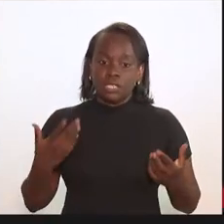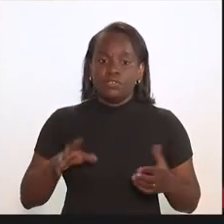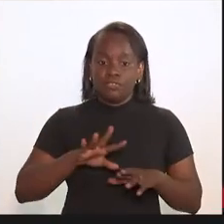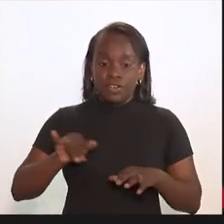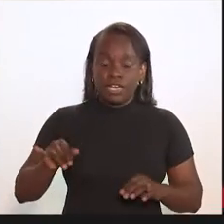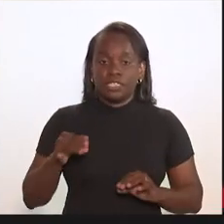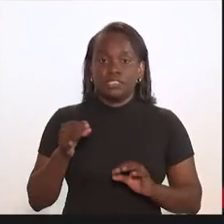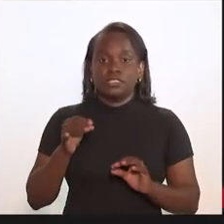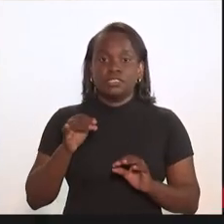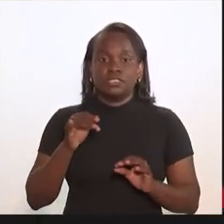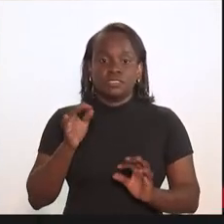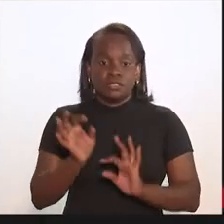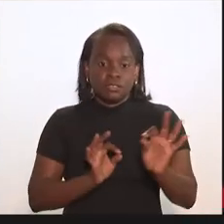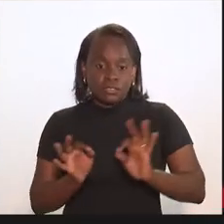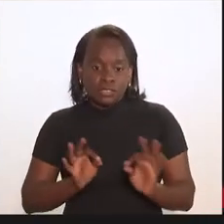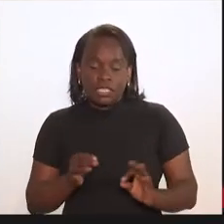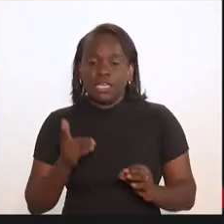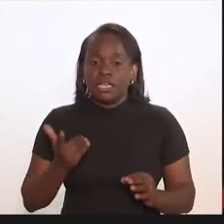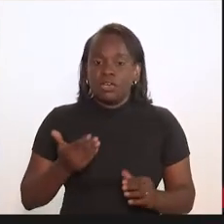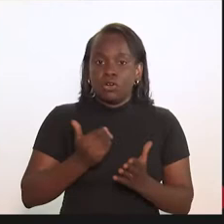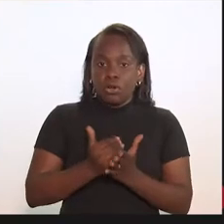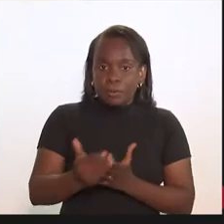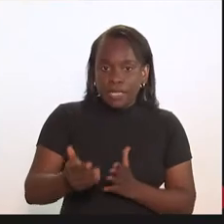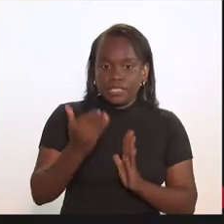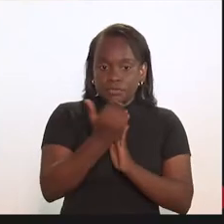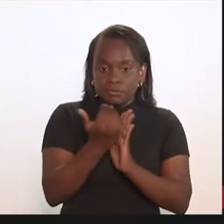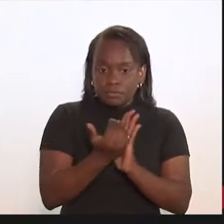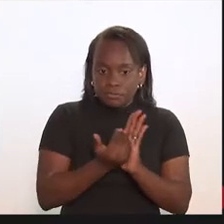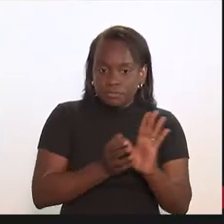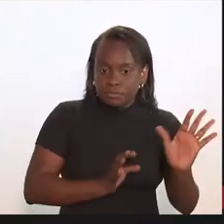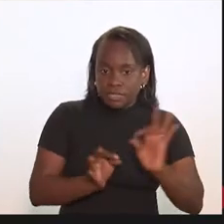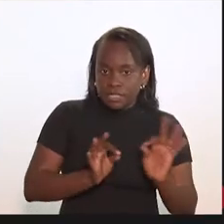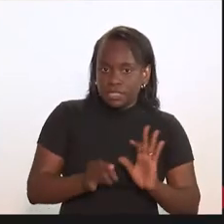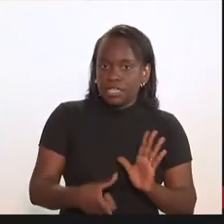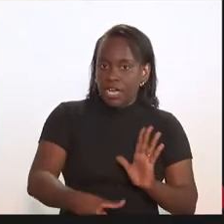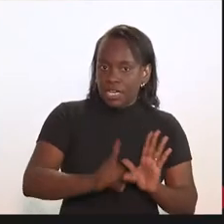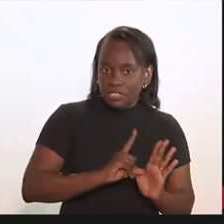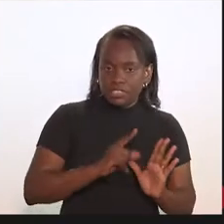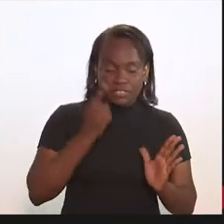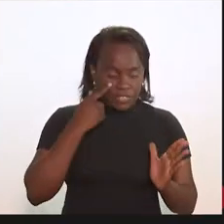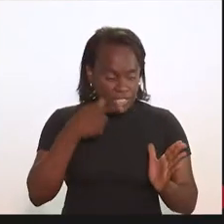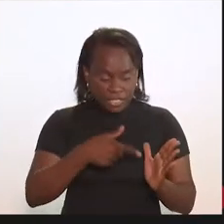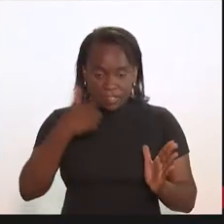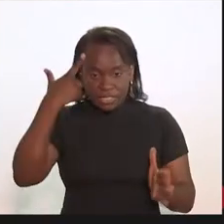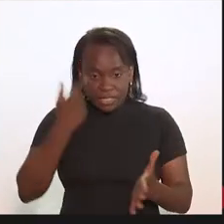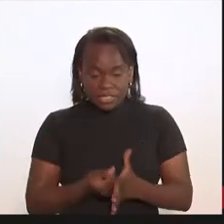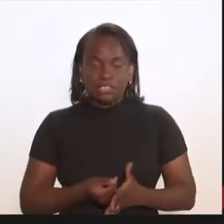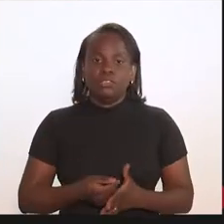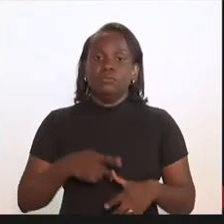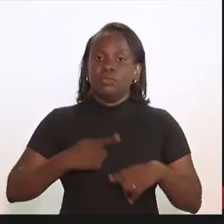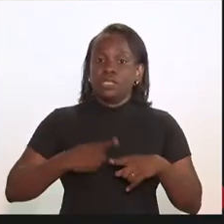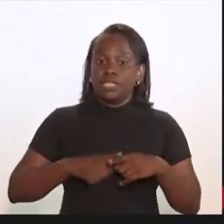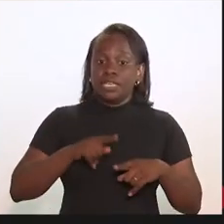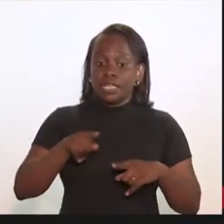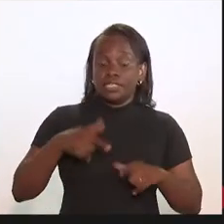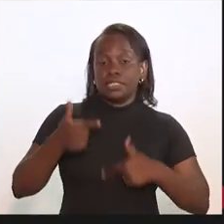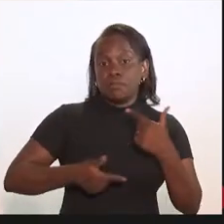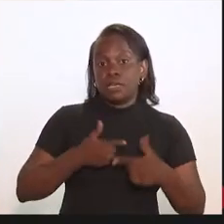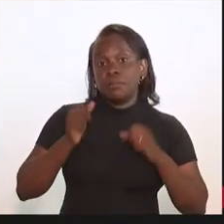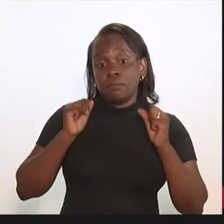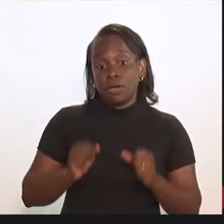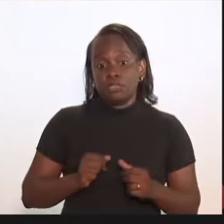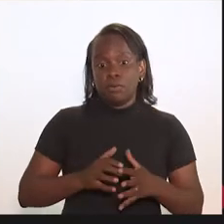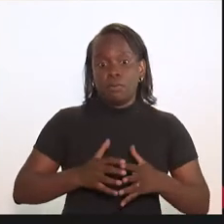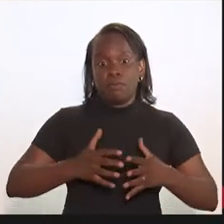gente vai tirando a partir deste planejamento de trabalho, até porque esse trabalho